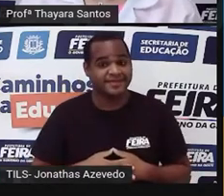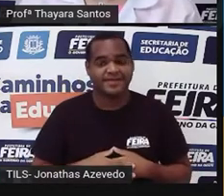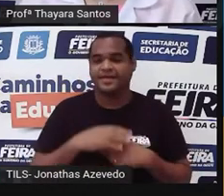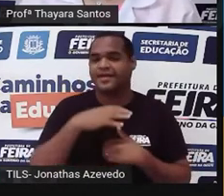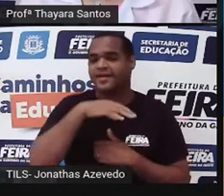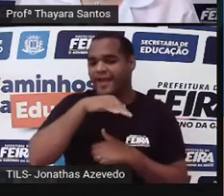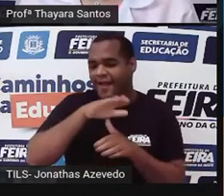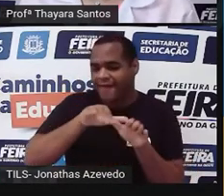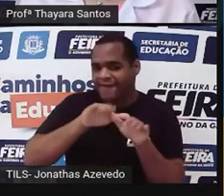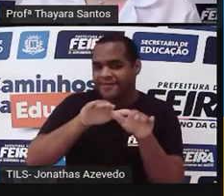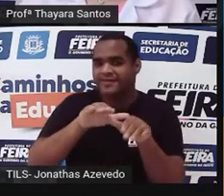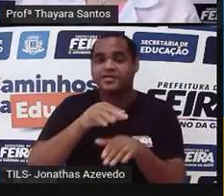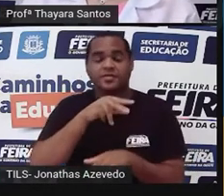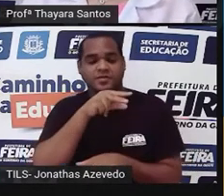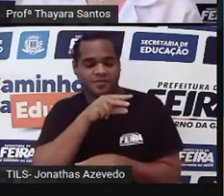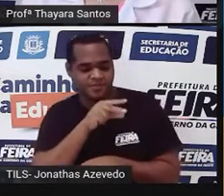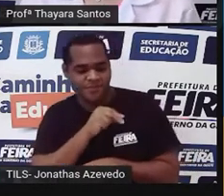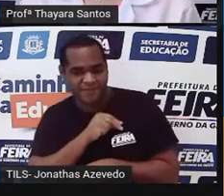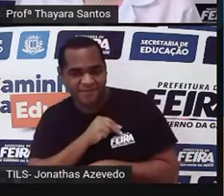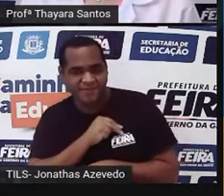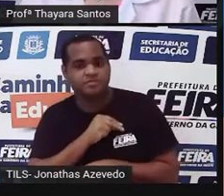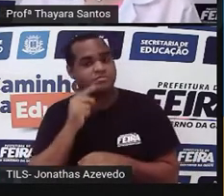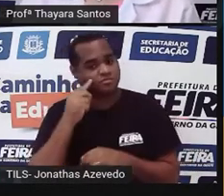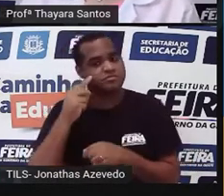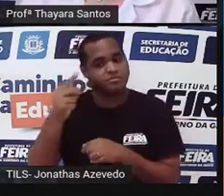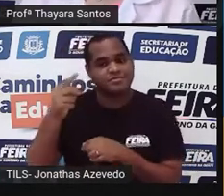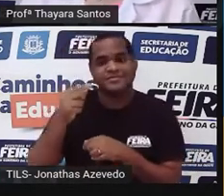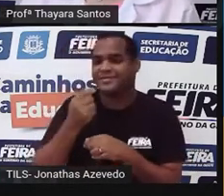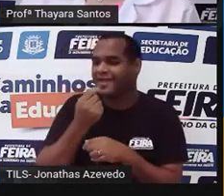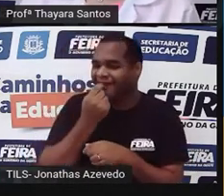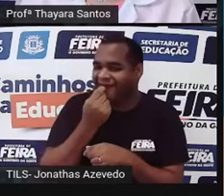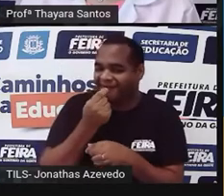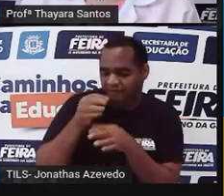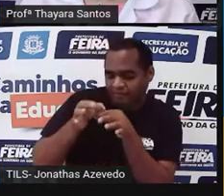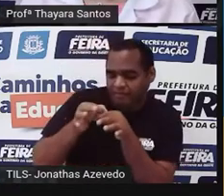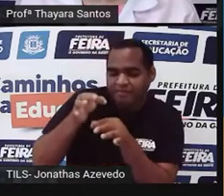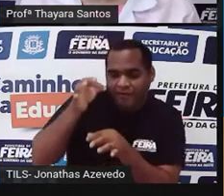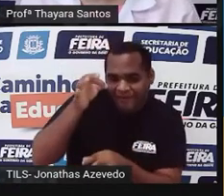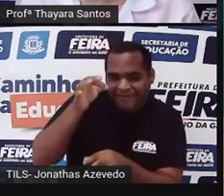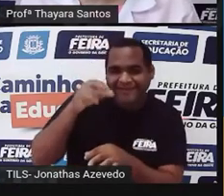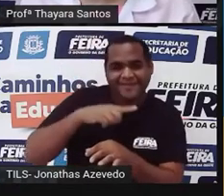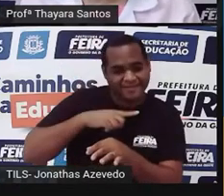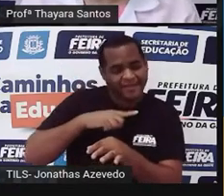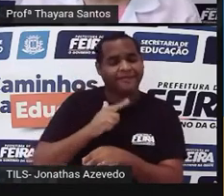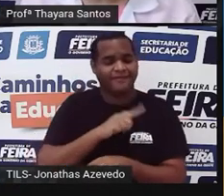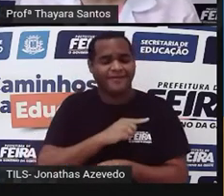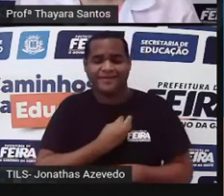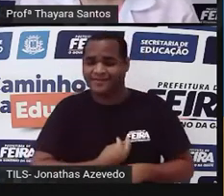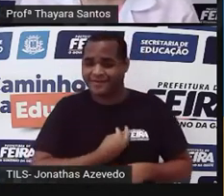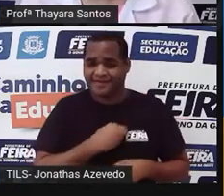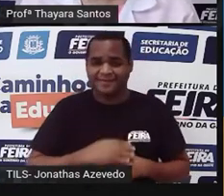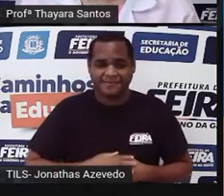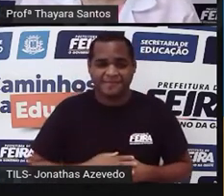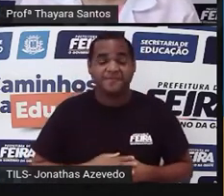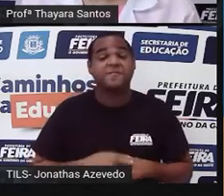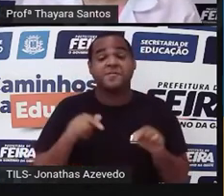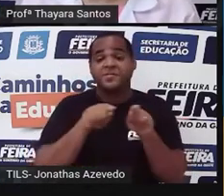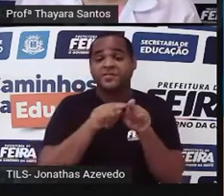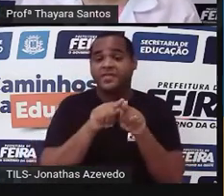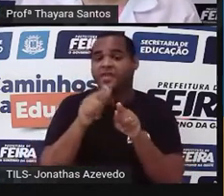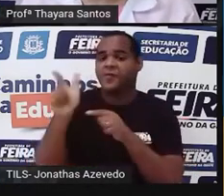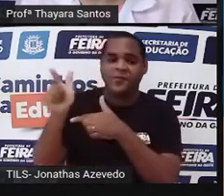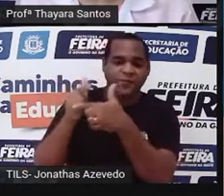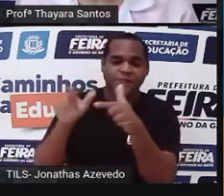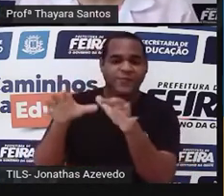mamíferos são dois grupos de animais vertebrados, isso quer dizer que eles apresentam coluna vertebral, assim como os outros